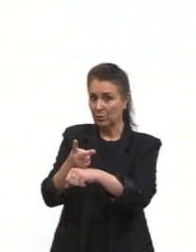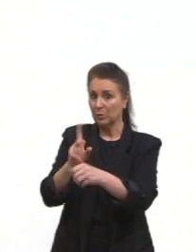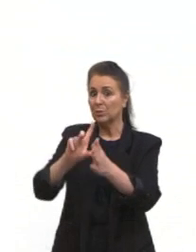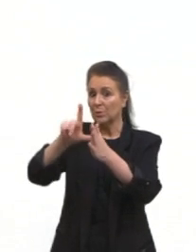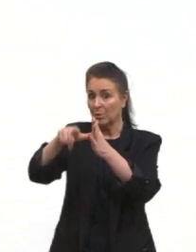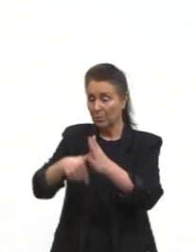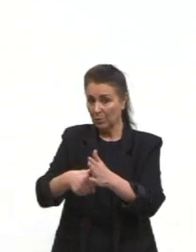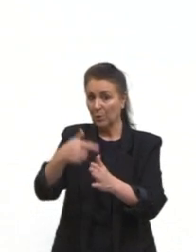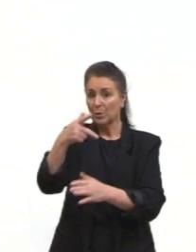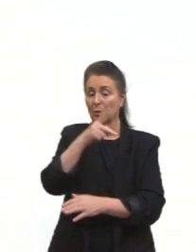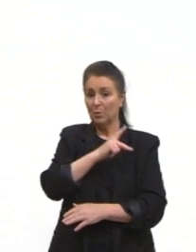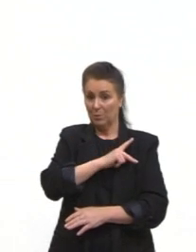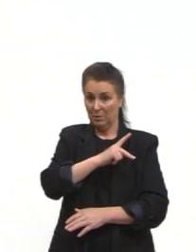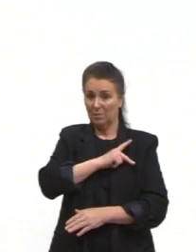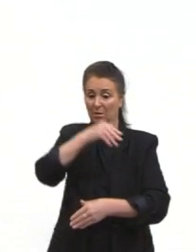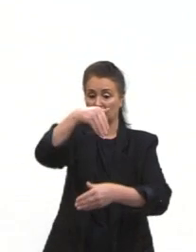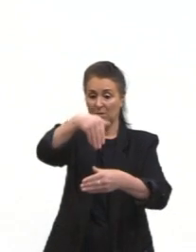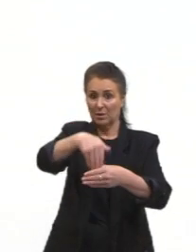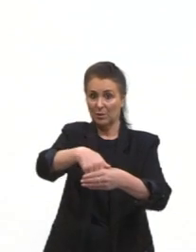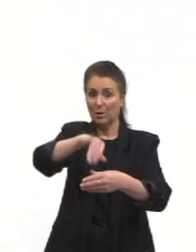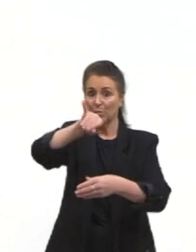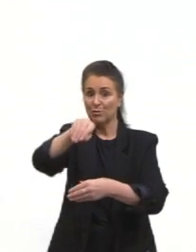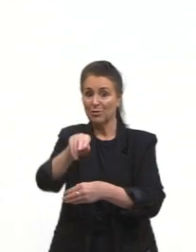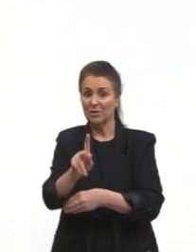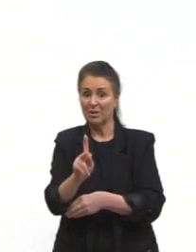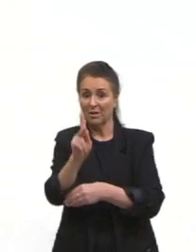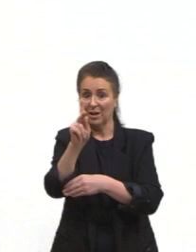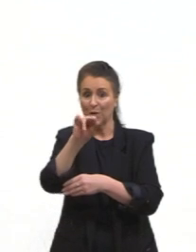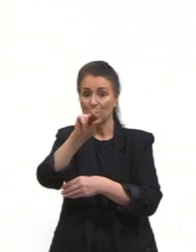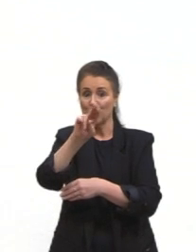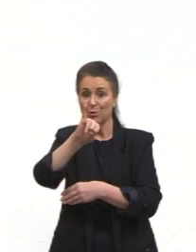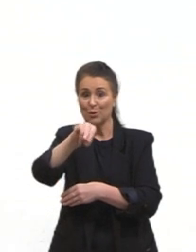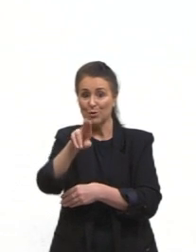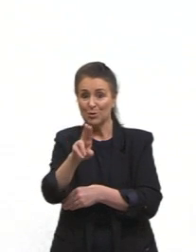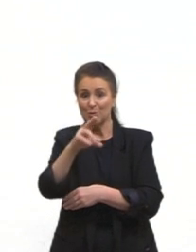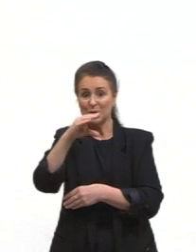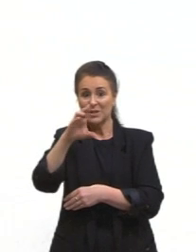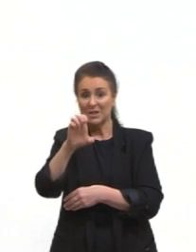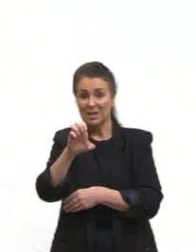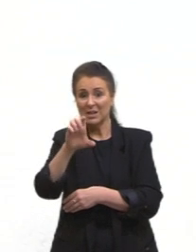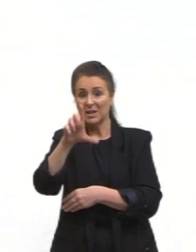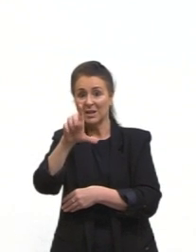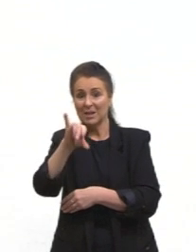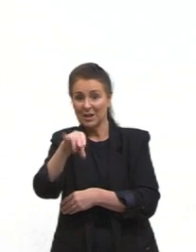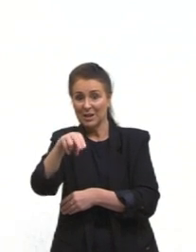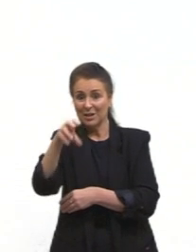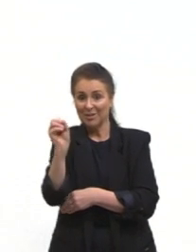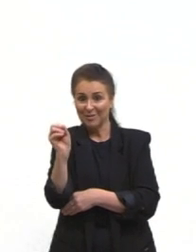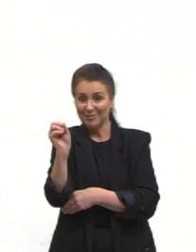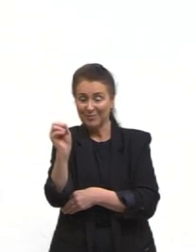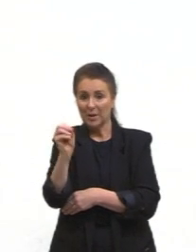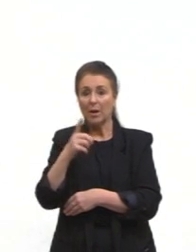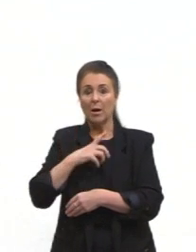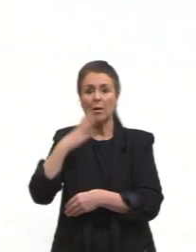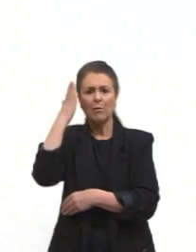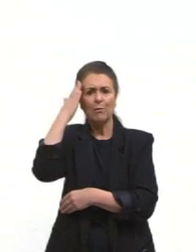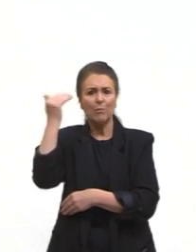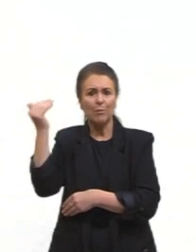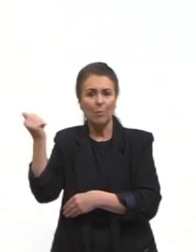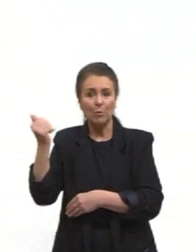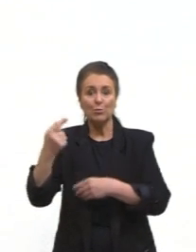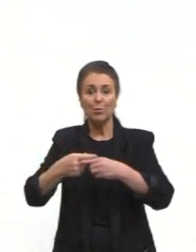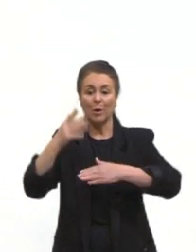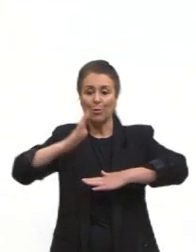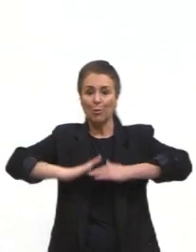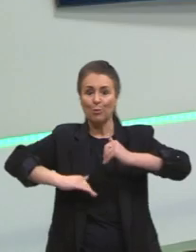presidente eleito vai ser Juscelino Kubitschek, JK, bem famoso aí pela construção